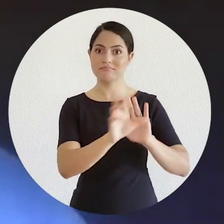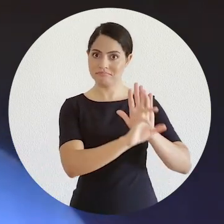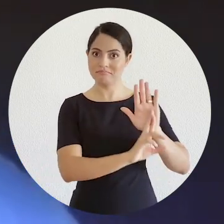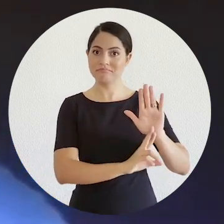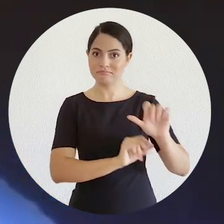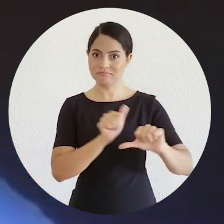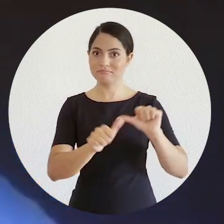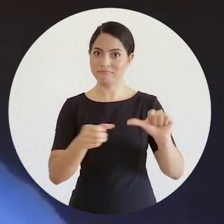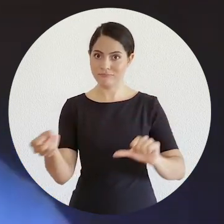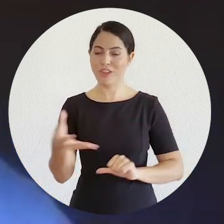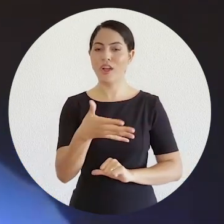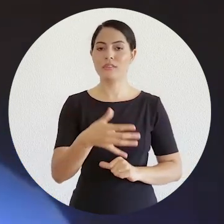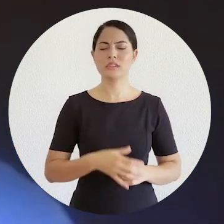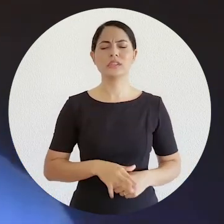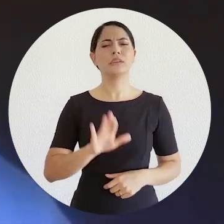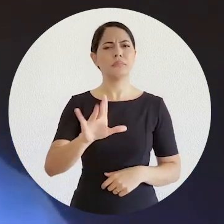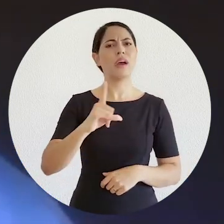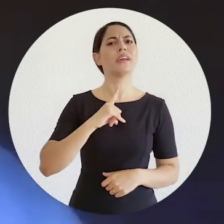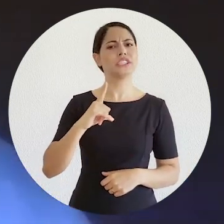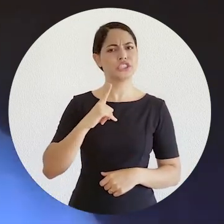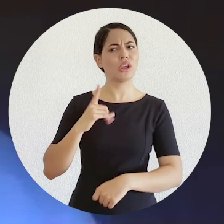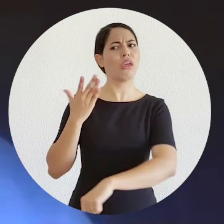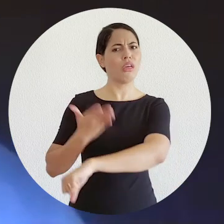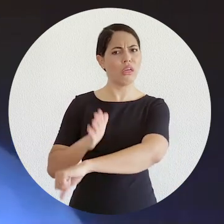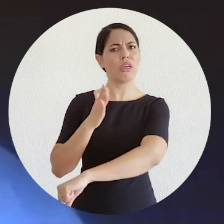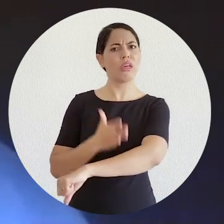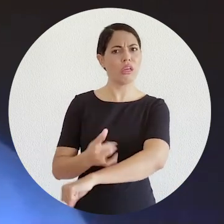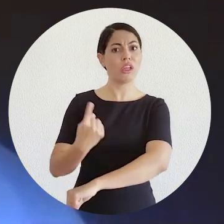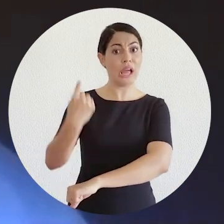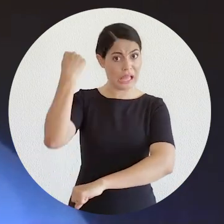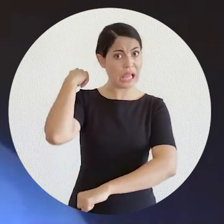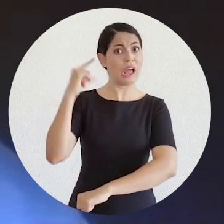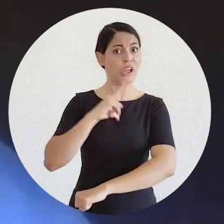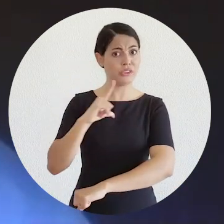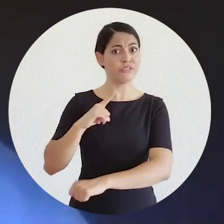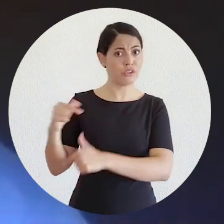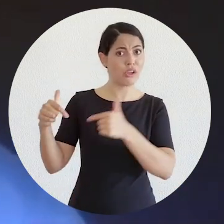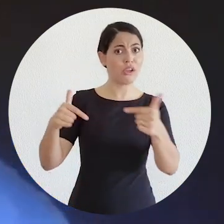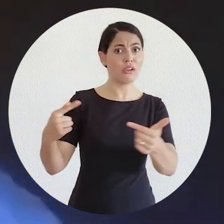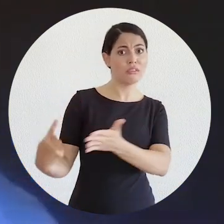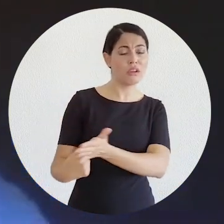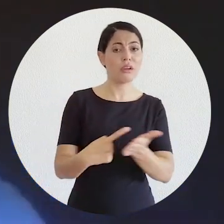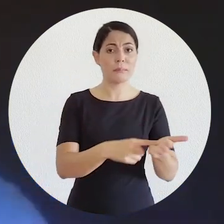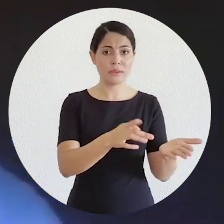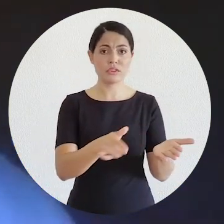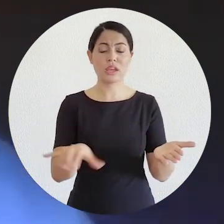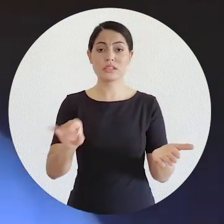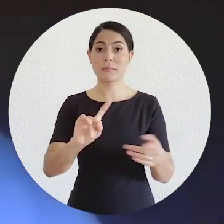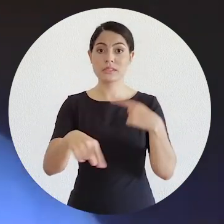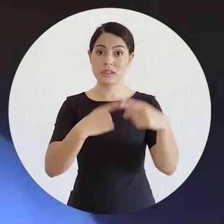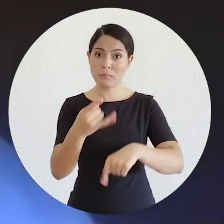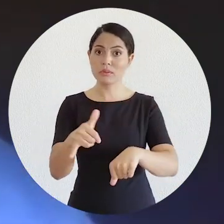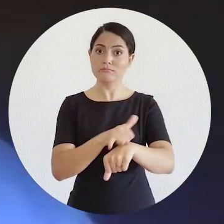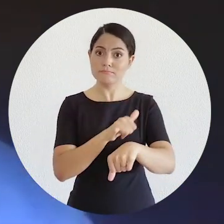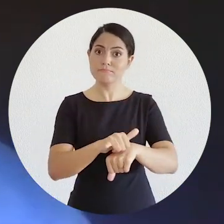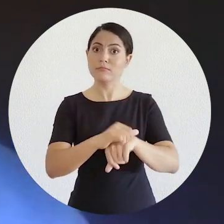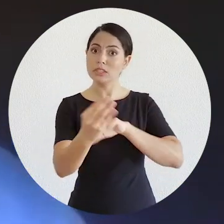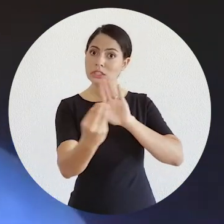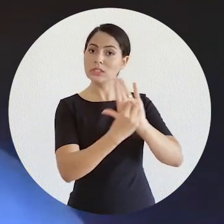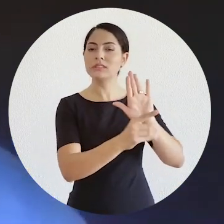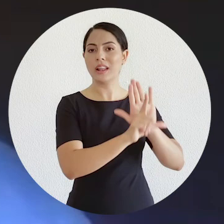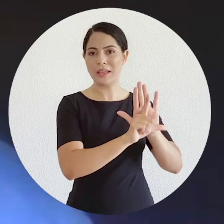2016, embora já havia a prática da mediação antes mesmo desta institucionalização.